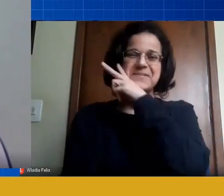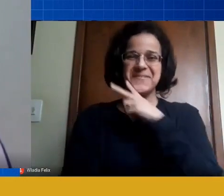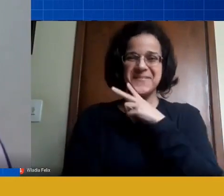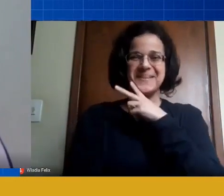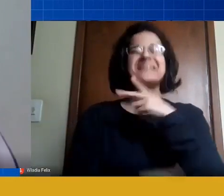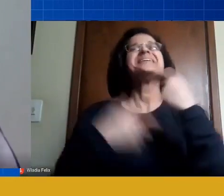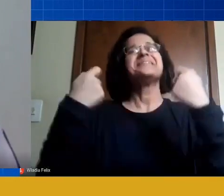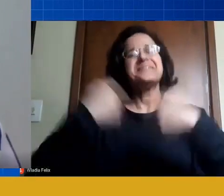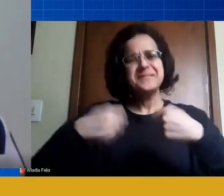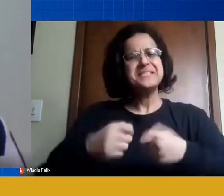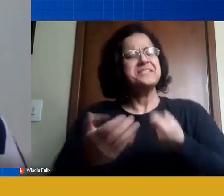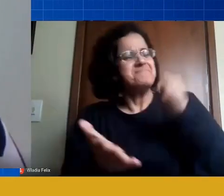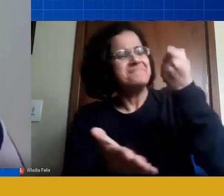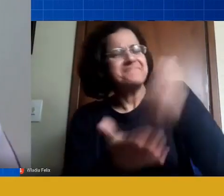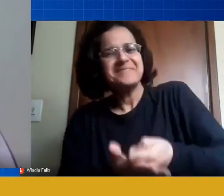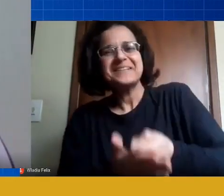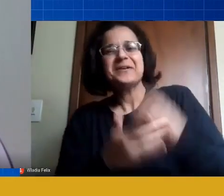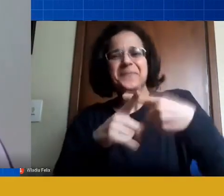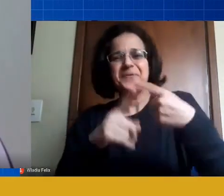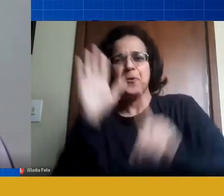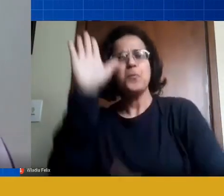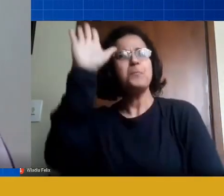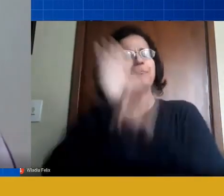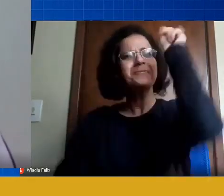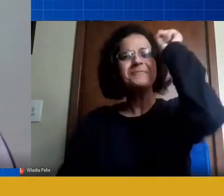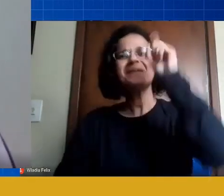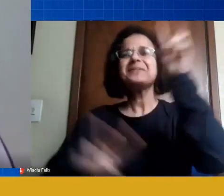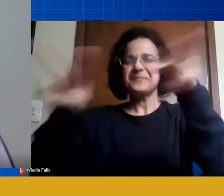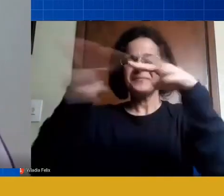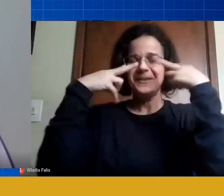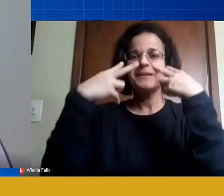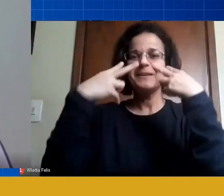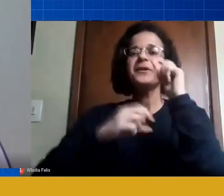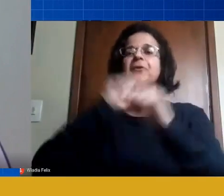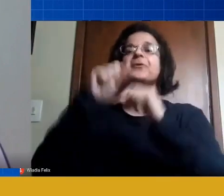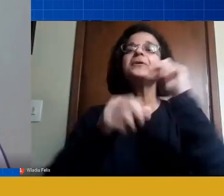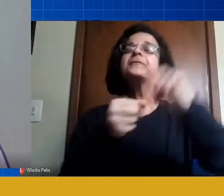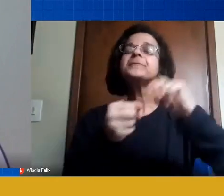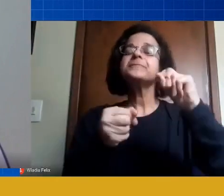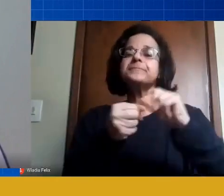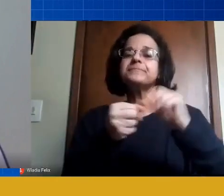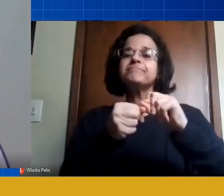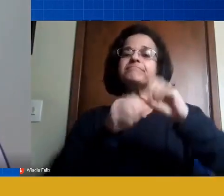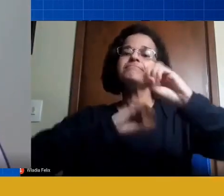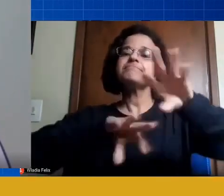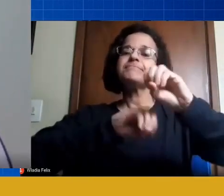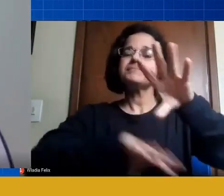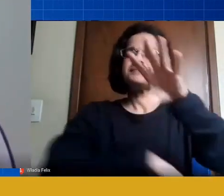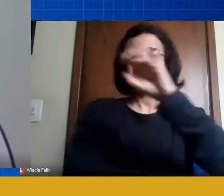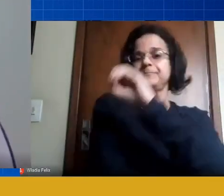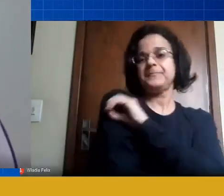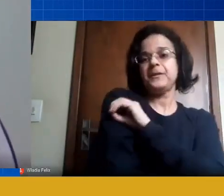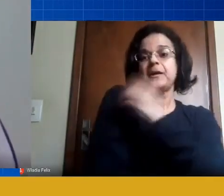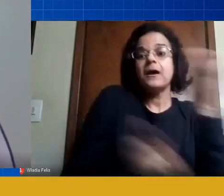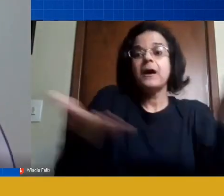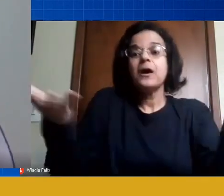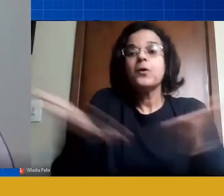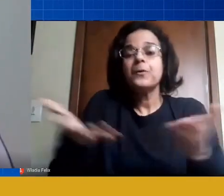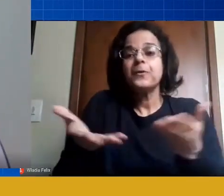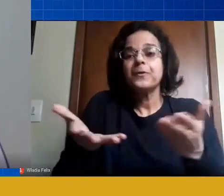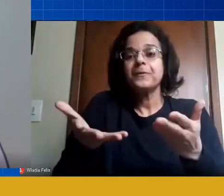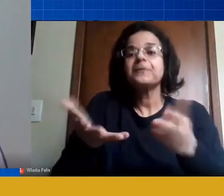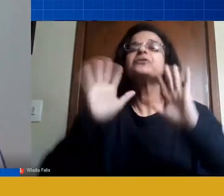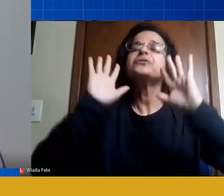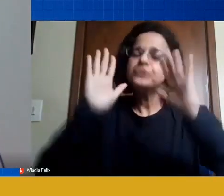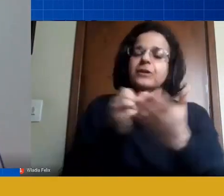taxativo para que a audiência vá lá para cima. o que fazer na educação infantil nesse momento, professor? O arroz com o